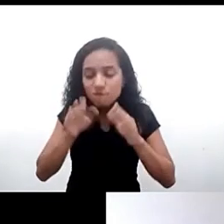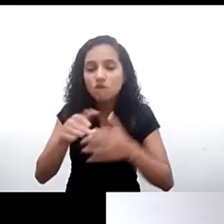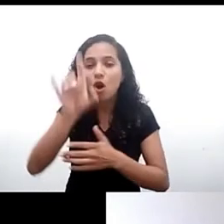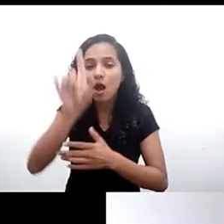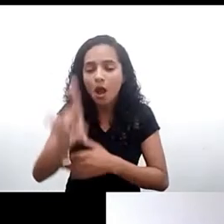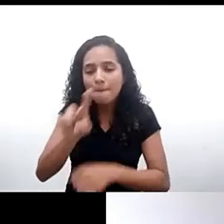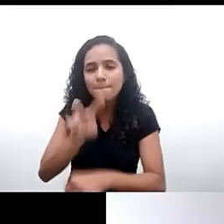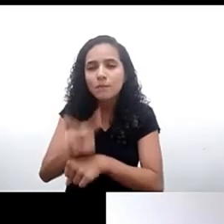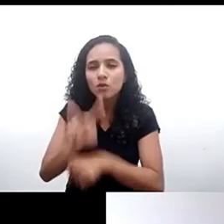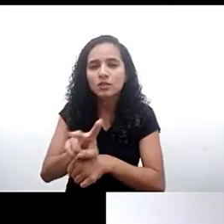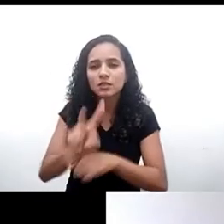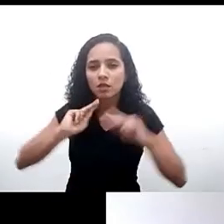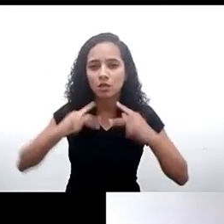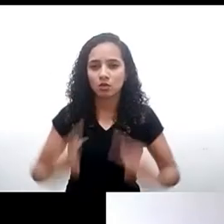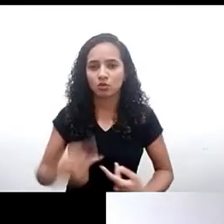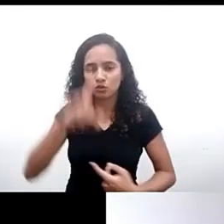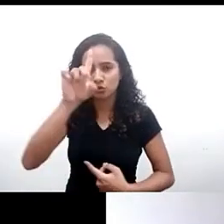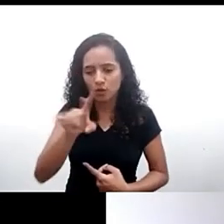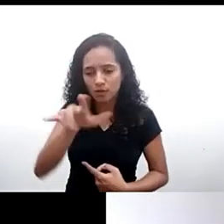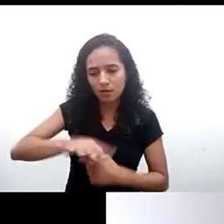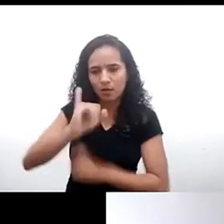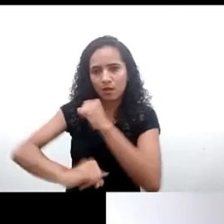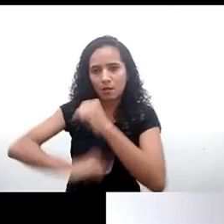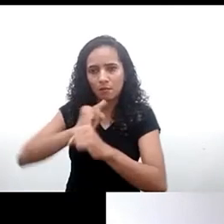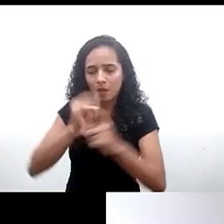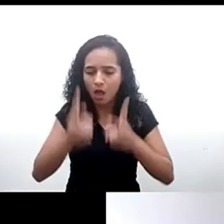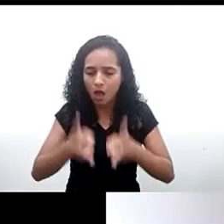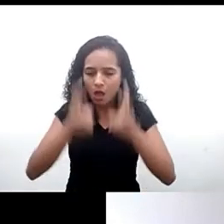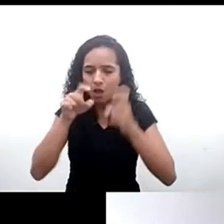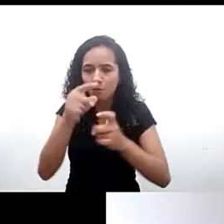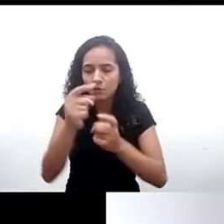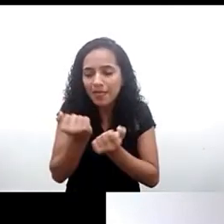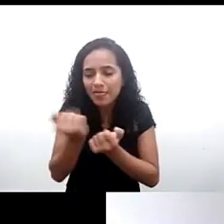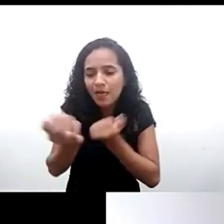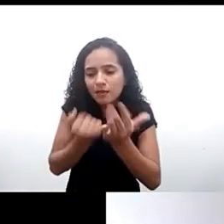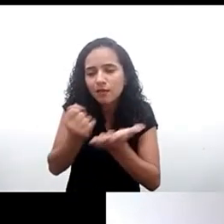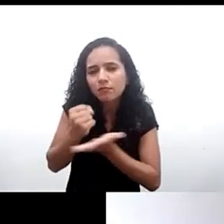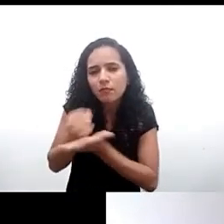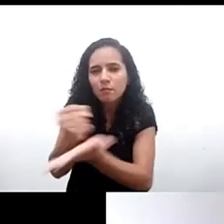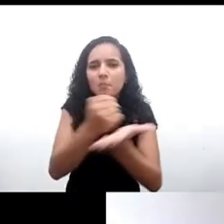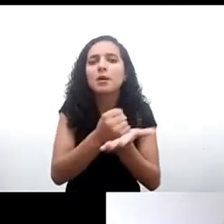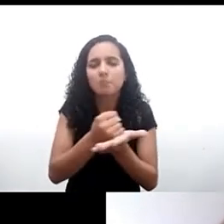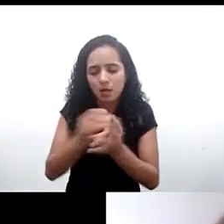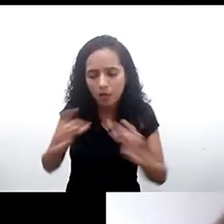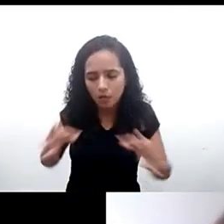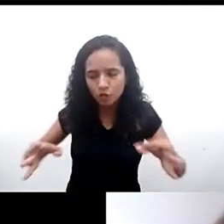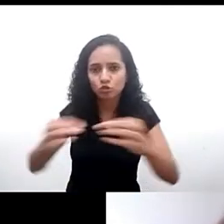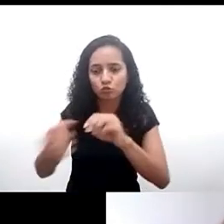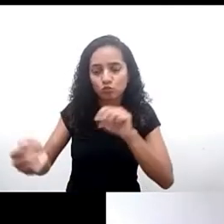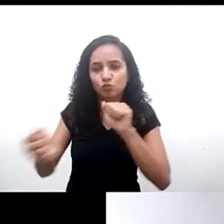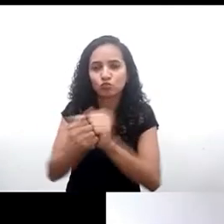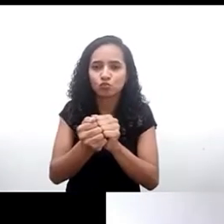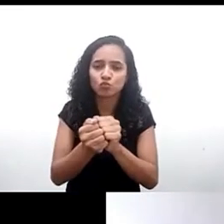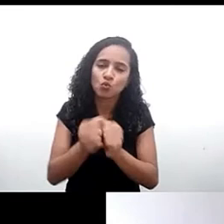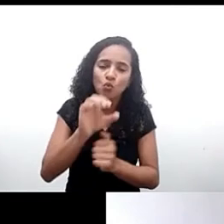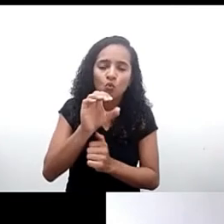digital analógico para poder observar e fazer contribuições nesse sentido e trabalhar conjuntamente com organizações